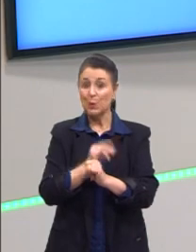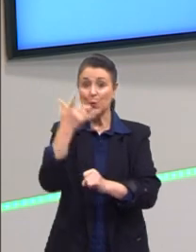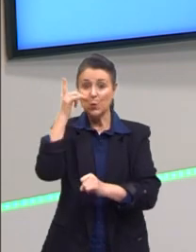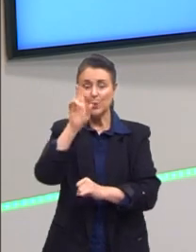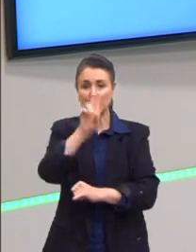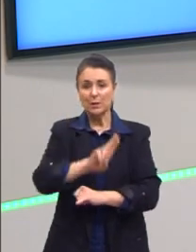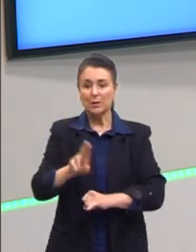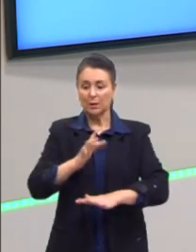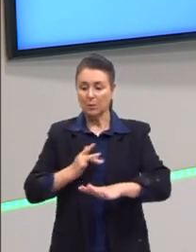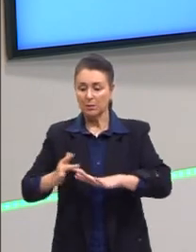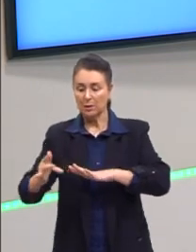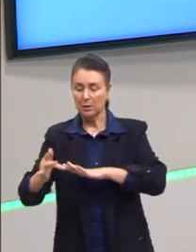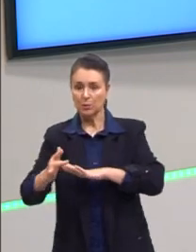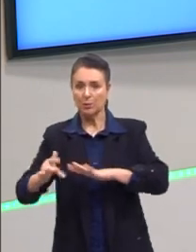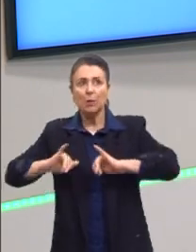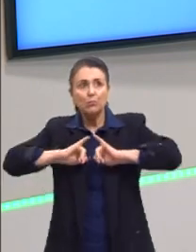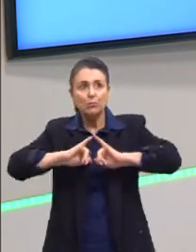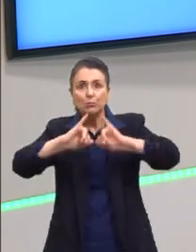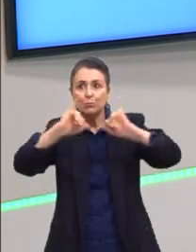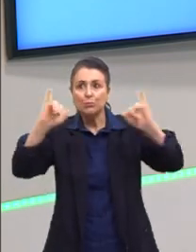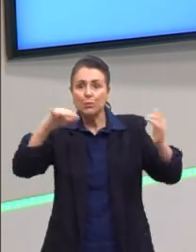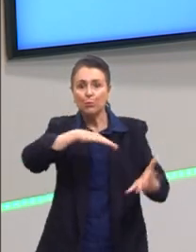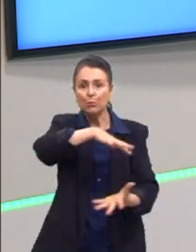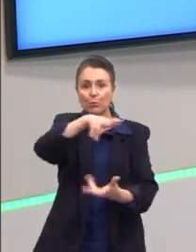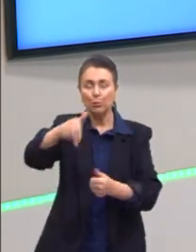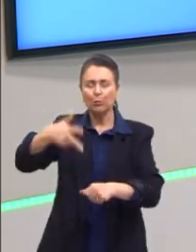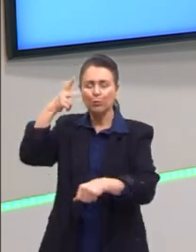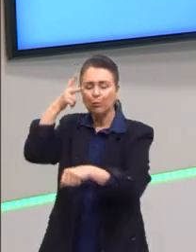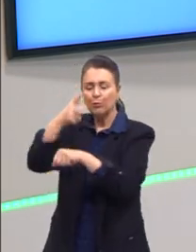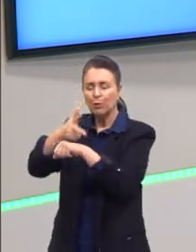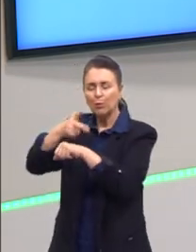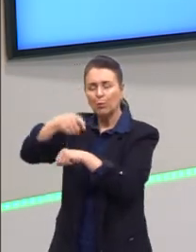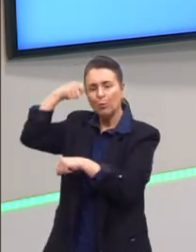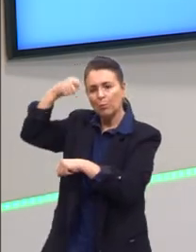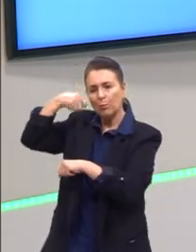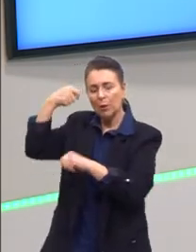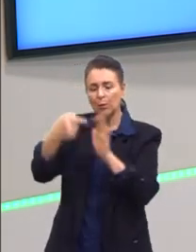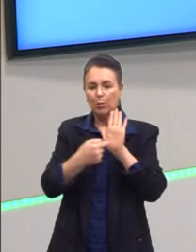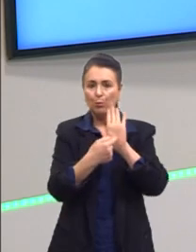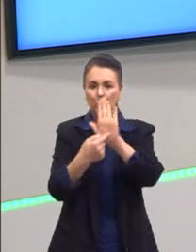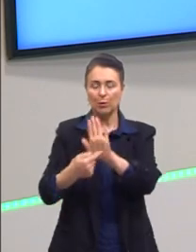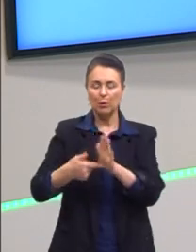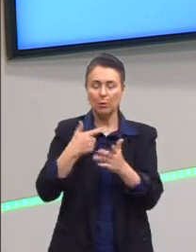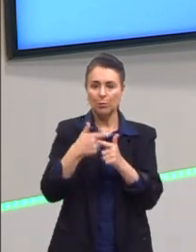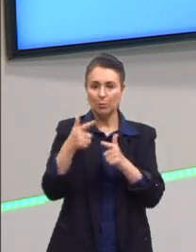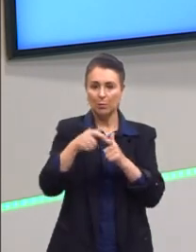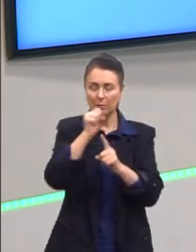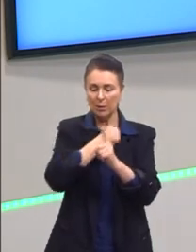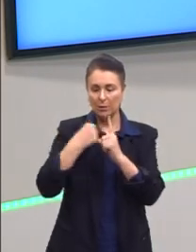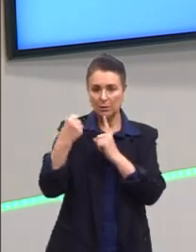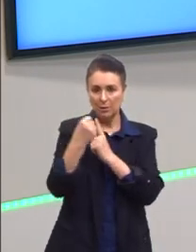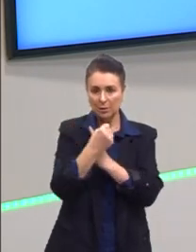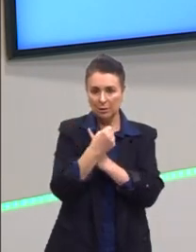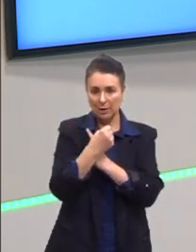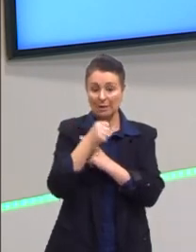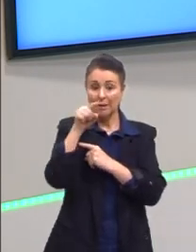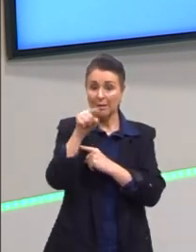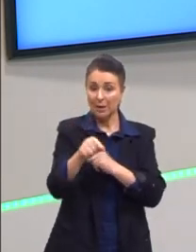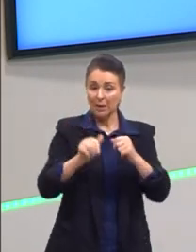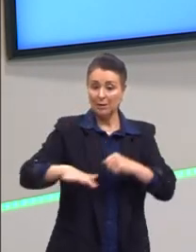redes sociais foram fundamentais para isso. Filmando, mostrando os problemas sociais, aquela coisa toda.